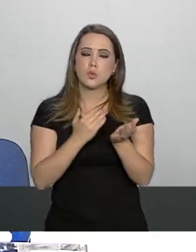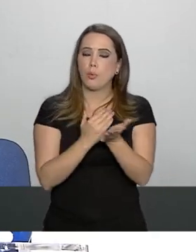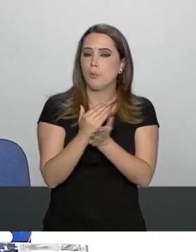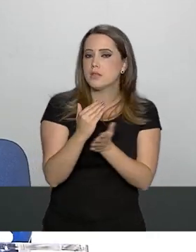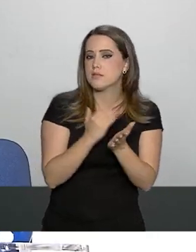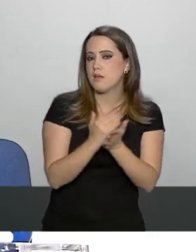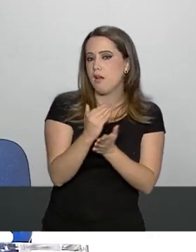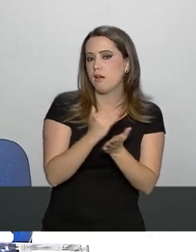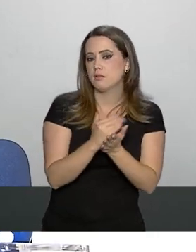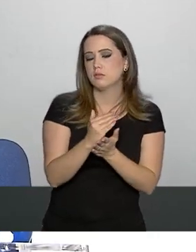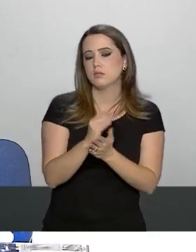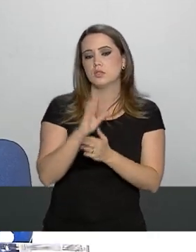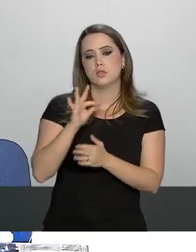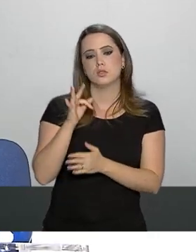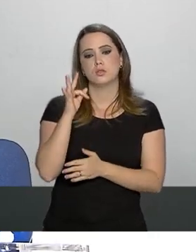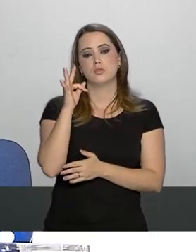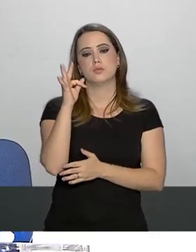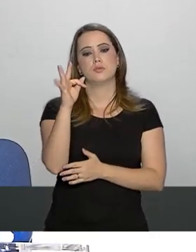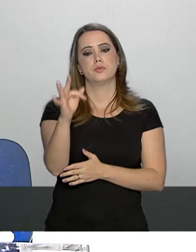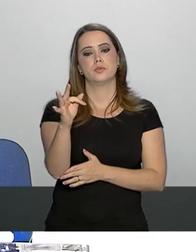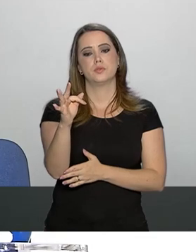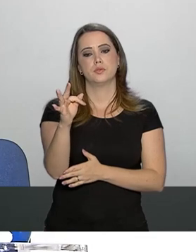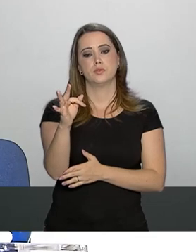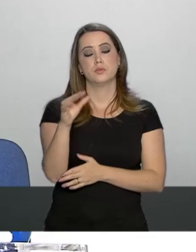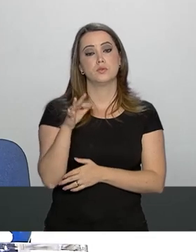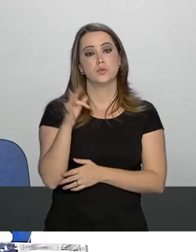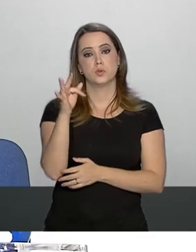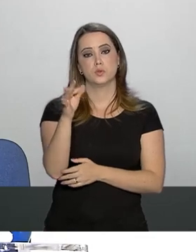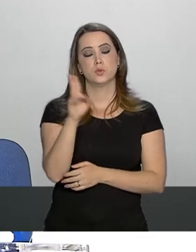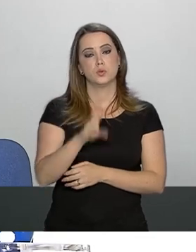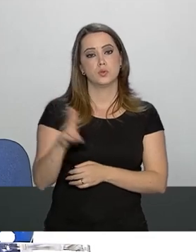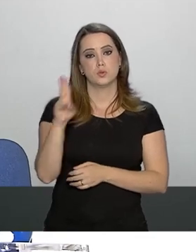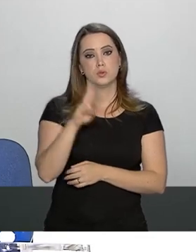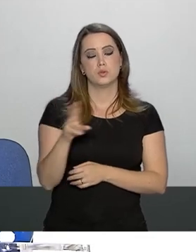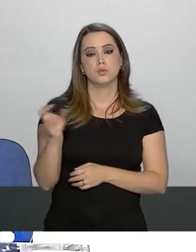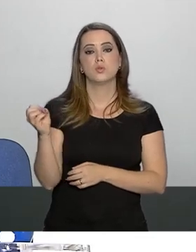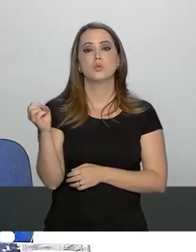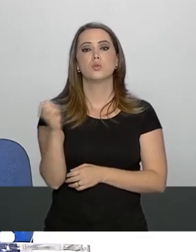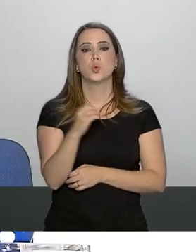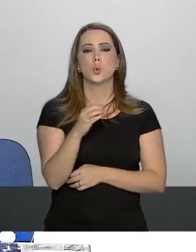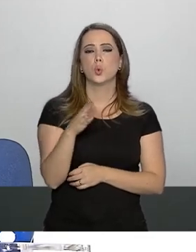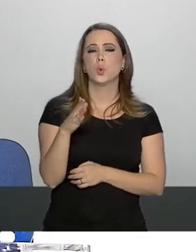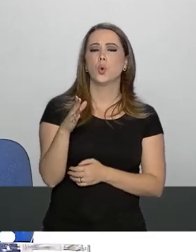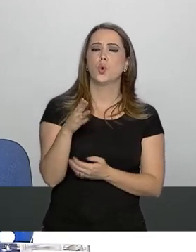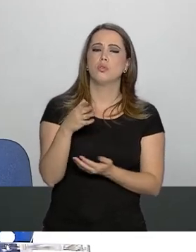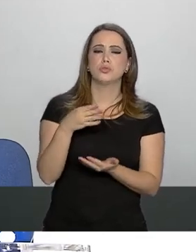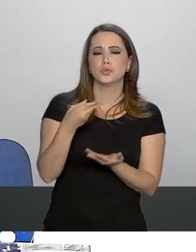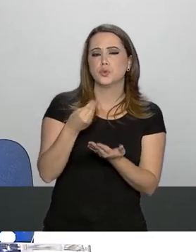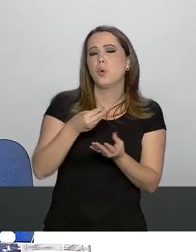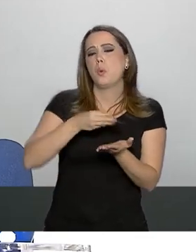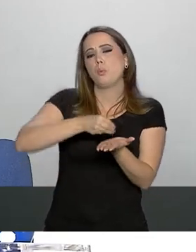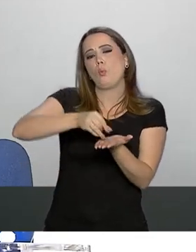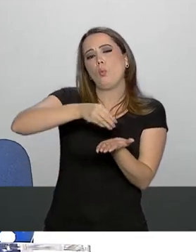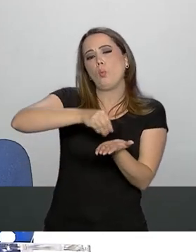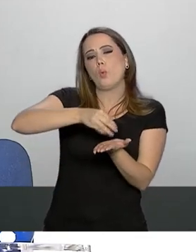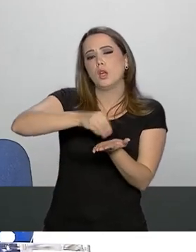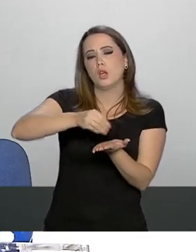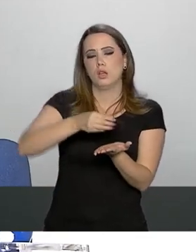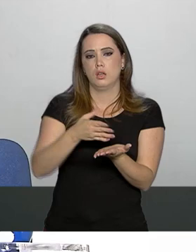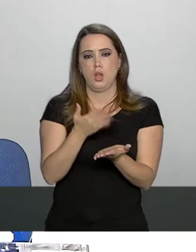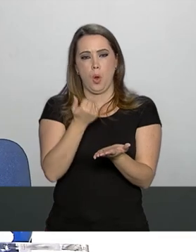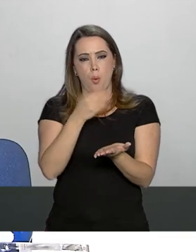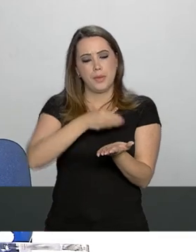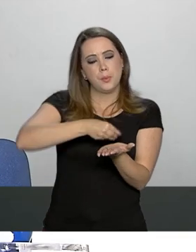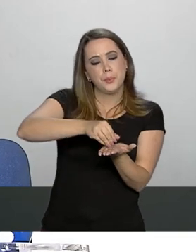inserir-se nos próximos dias um novo líquido uma coisa um pouco mais pastosa mas